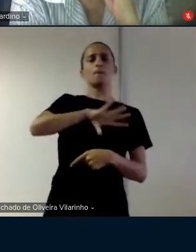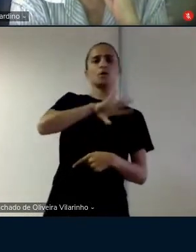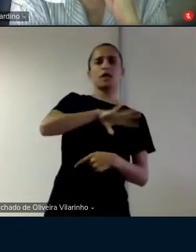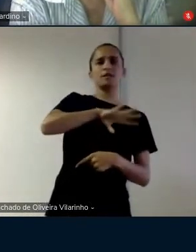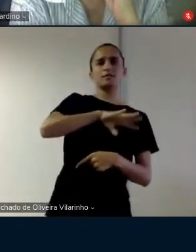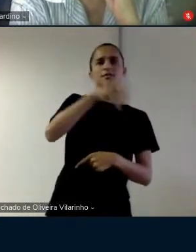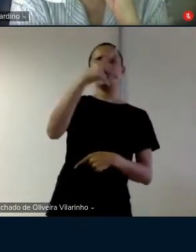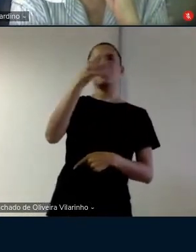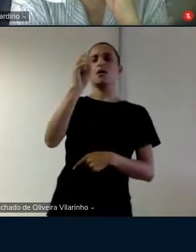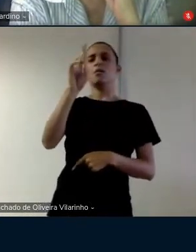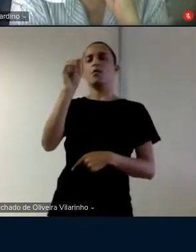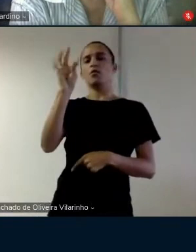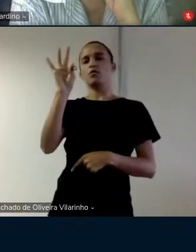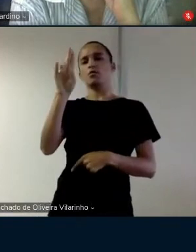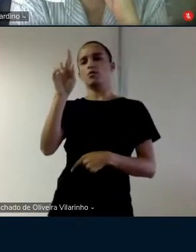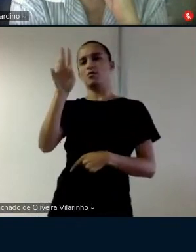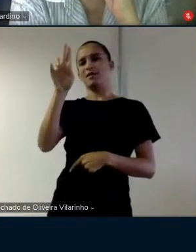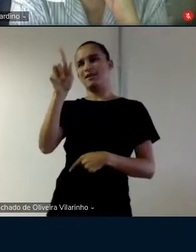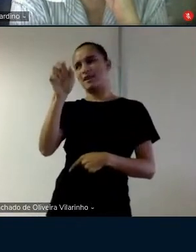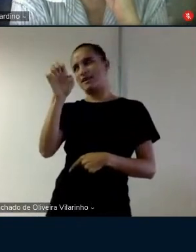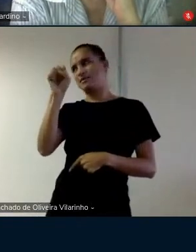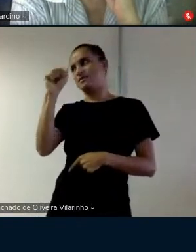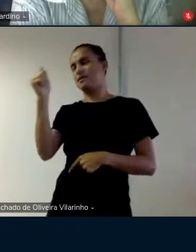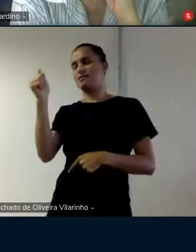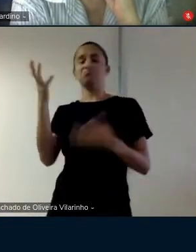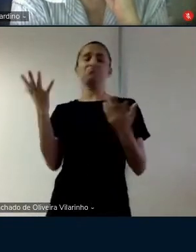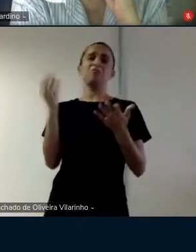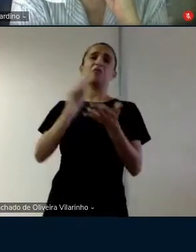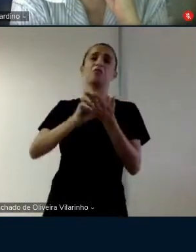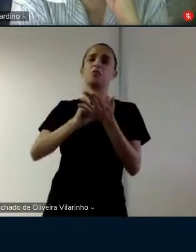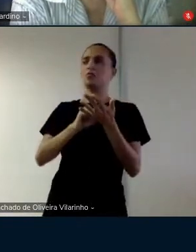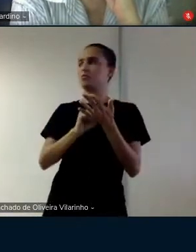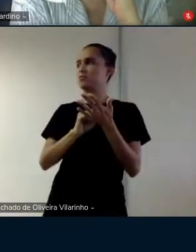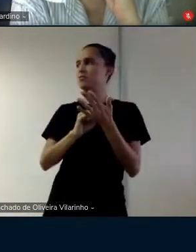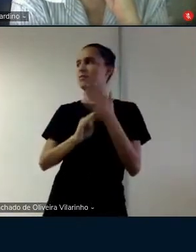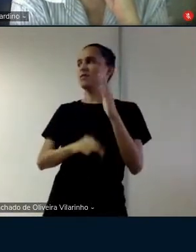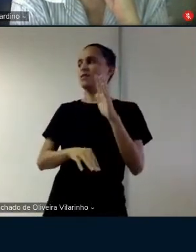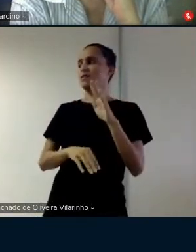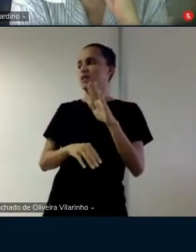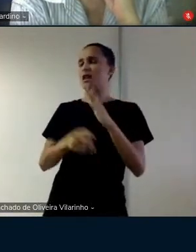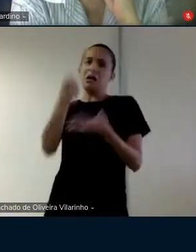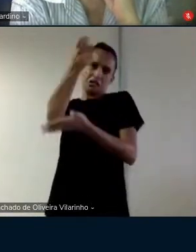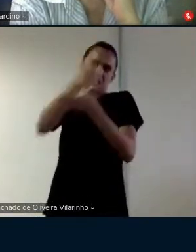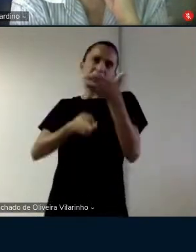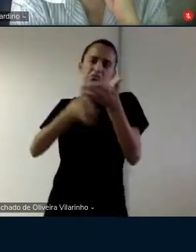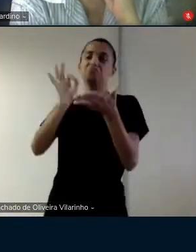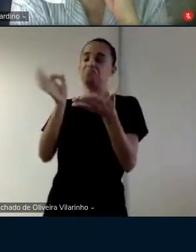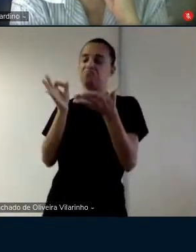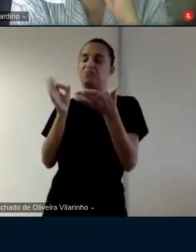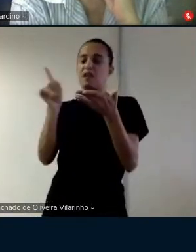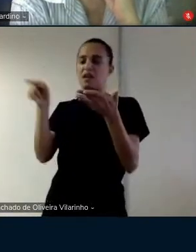freguês freguês aí se a senhora diz no teste no pré-teste que eles tinham que colocar a palavra com isso